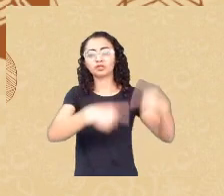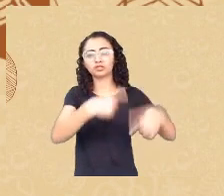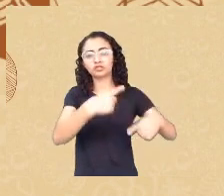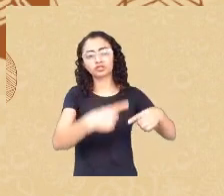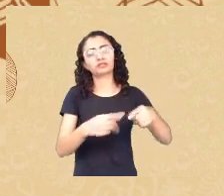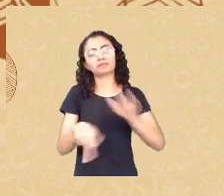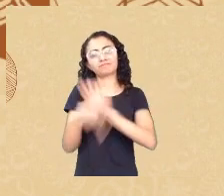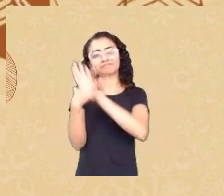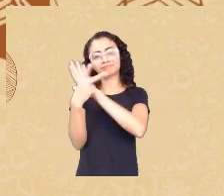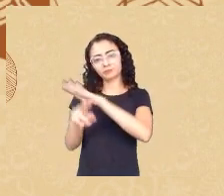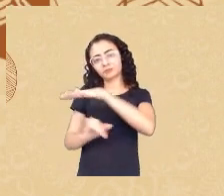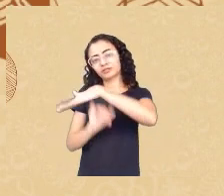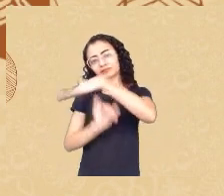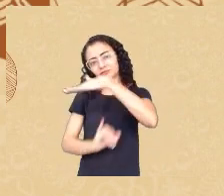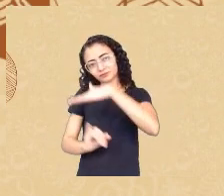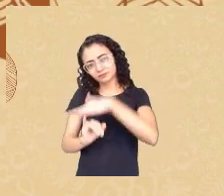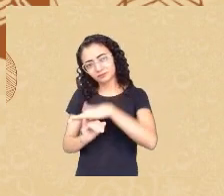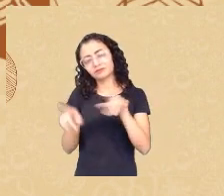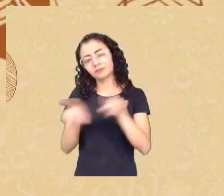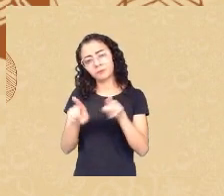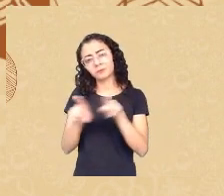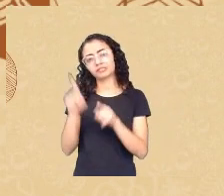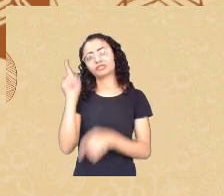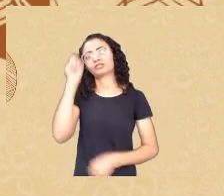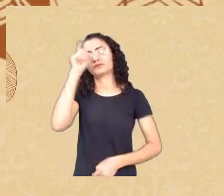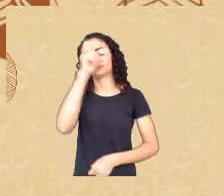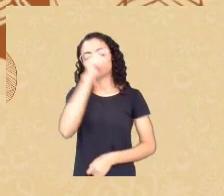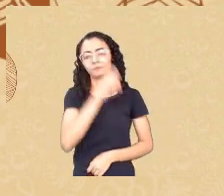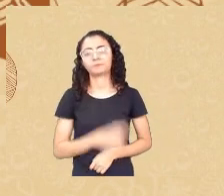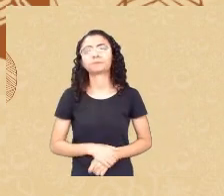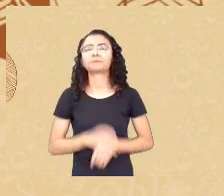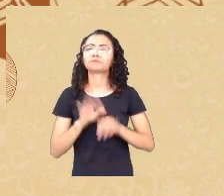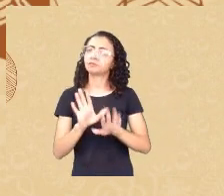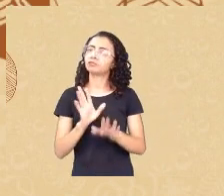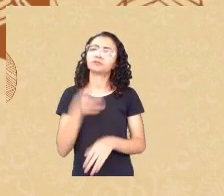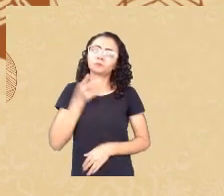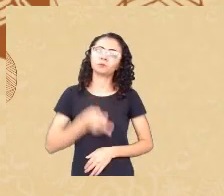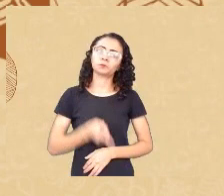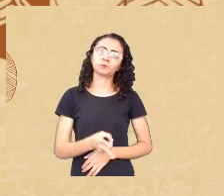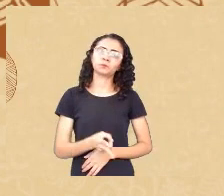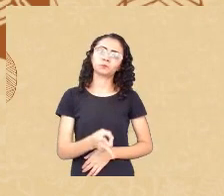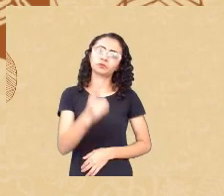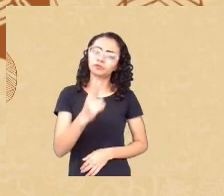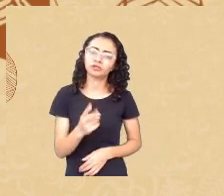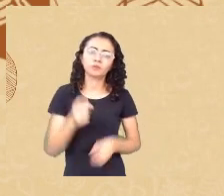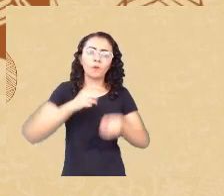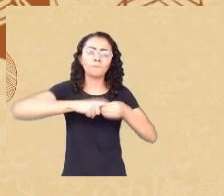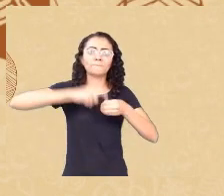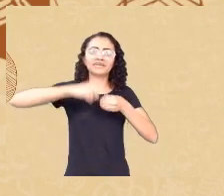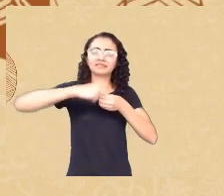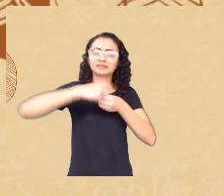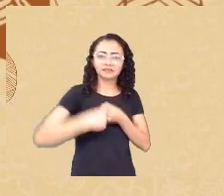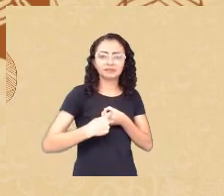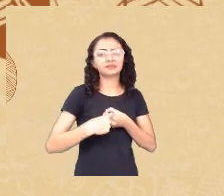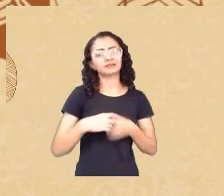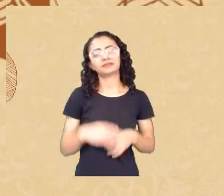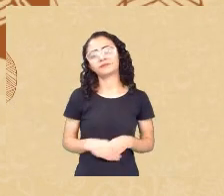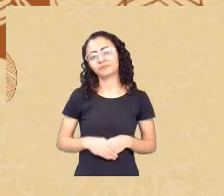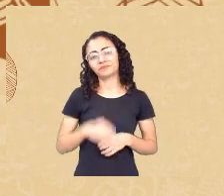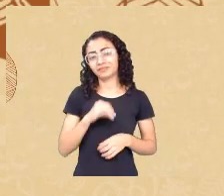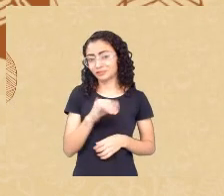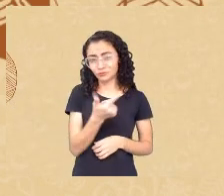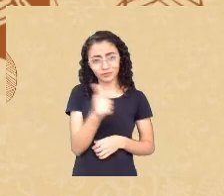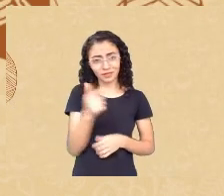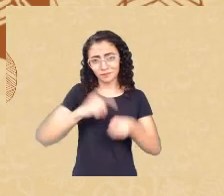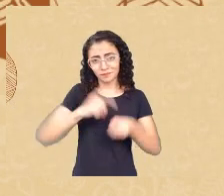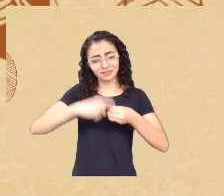bastante difícil mas estamos aí e só continuamos com parceria se a gente não tiver isso não faz mais nada não porque dentro